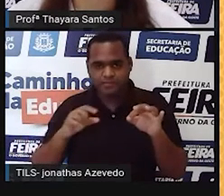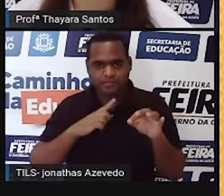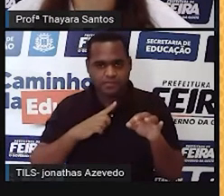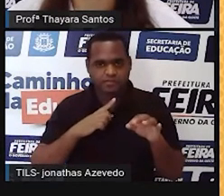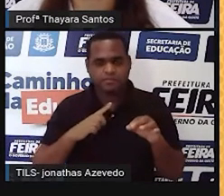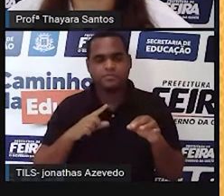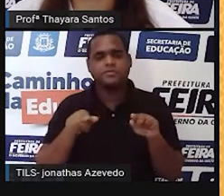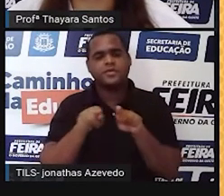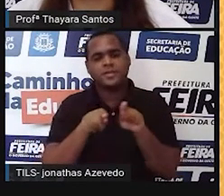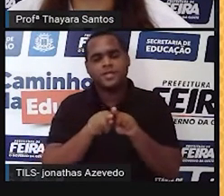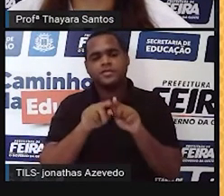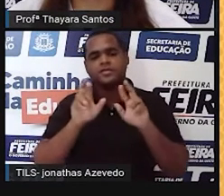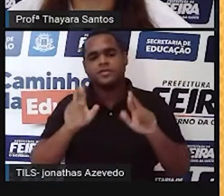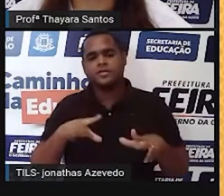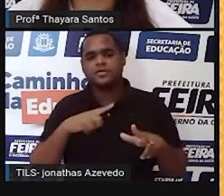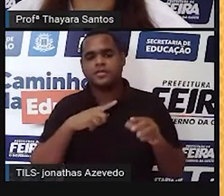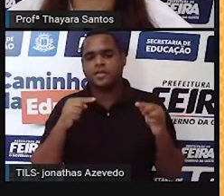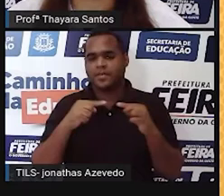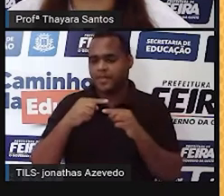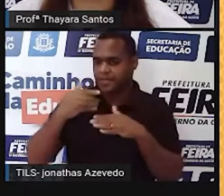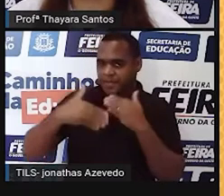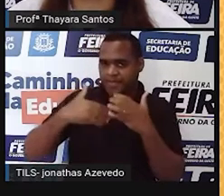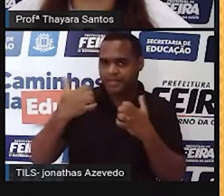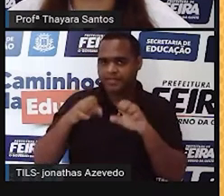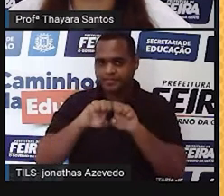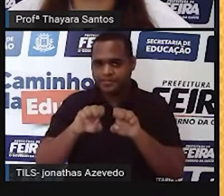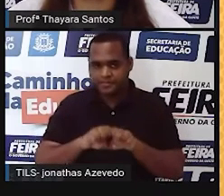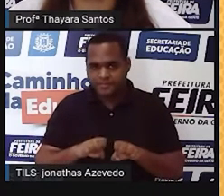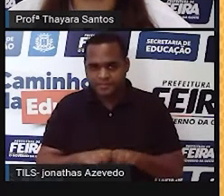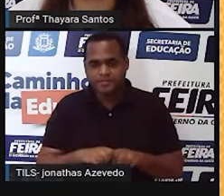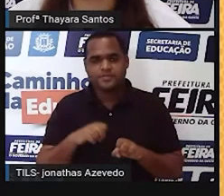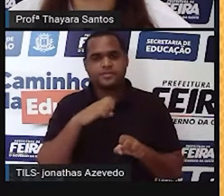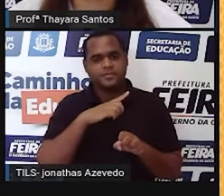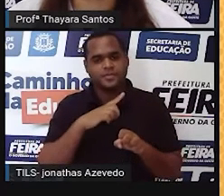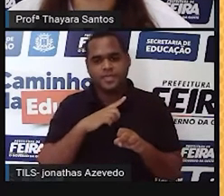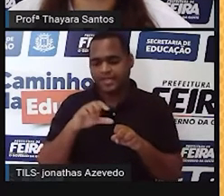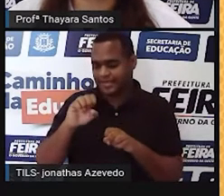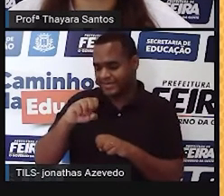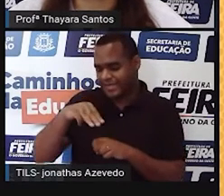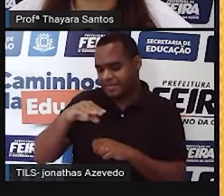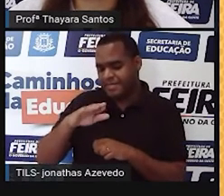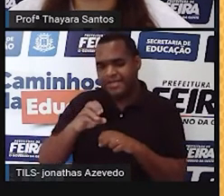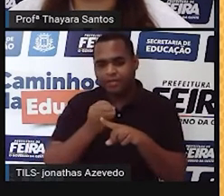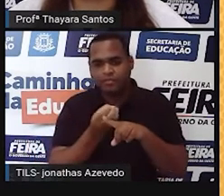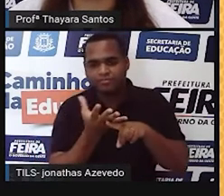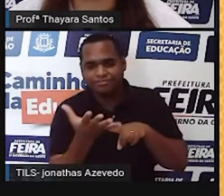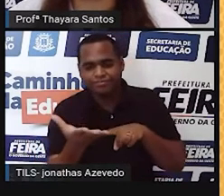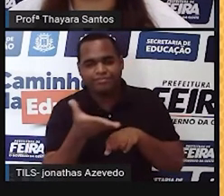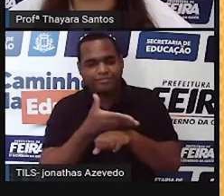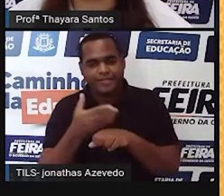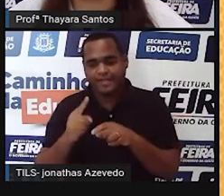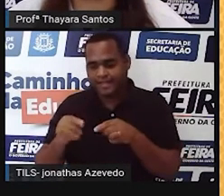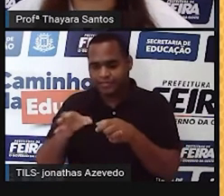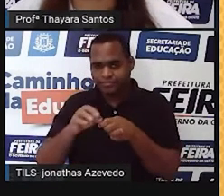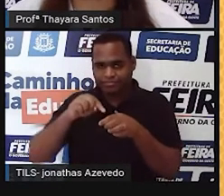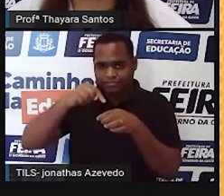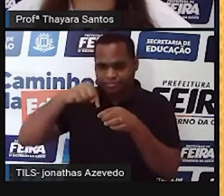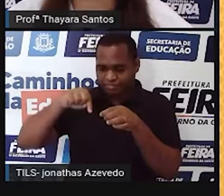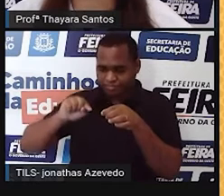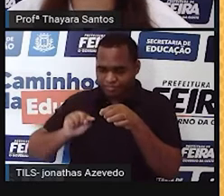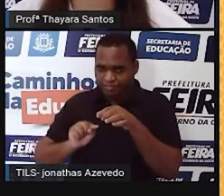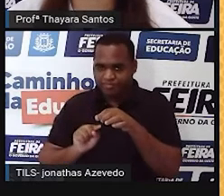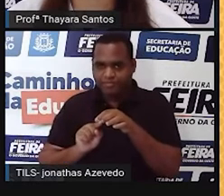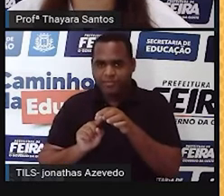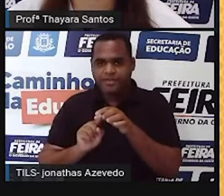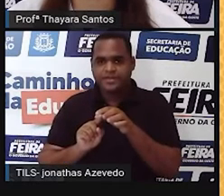Esse ducto deferente passa por essa estrutura aqui, que é a vesícula seminal. Logo abaixo dela está a próstata. E